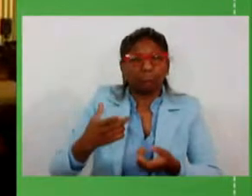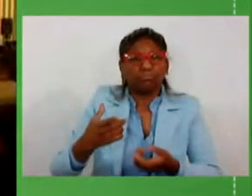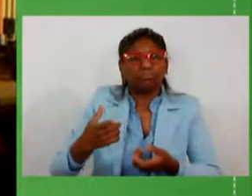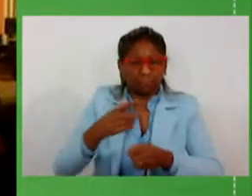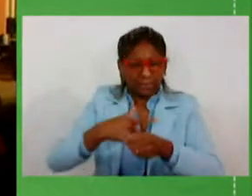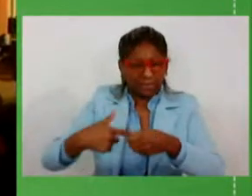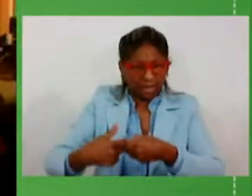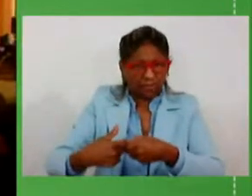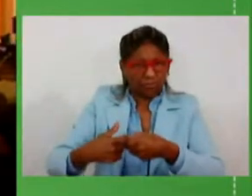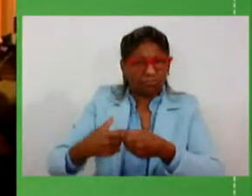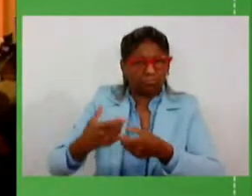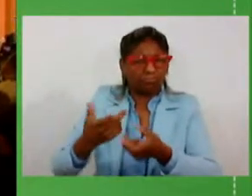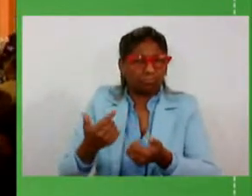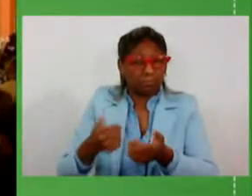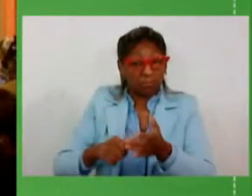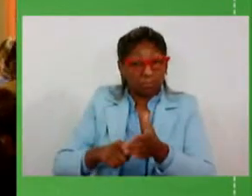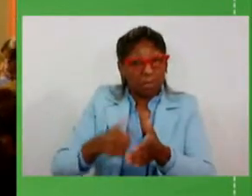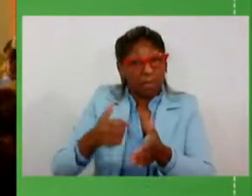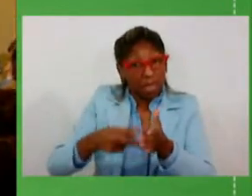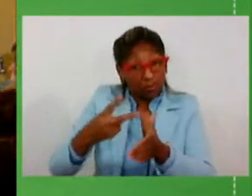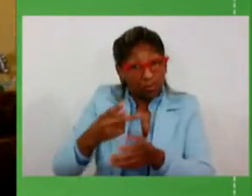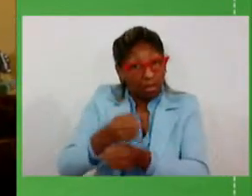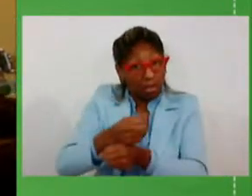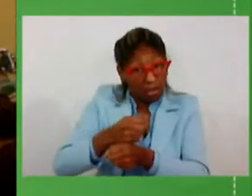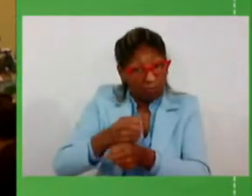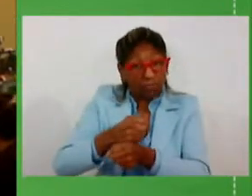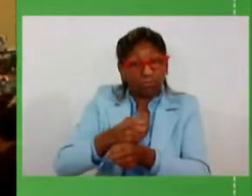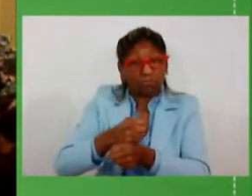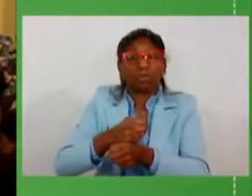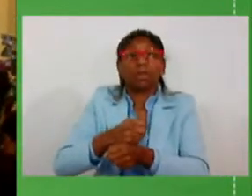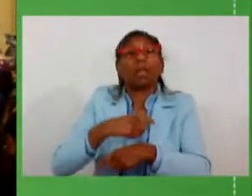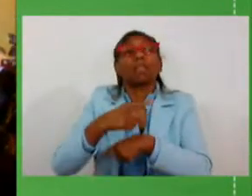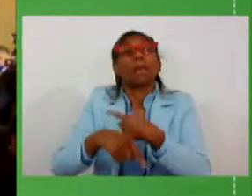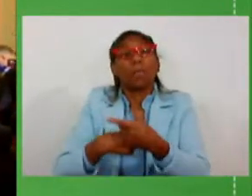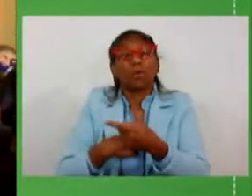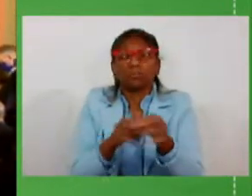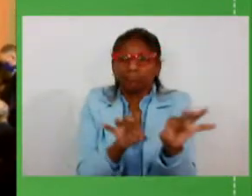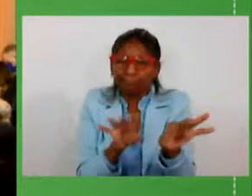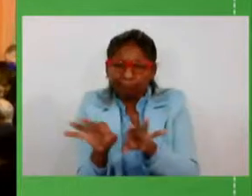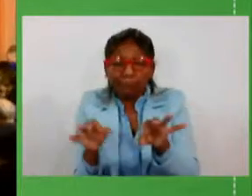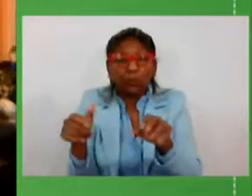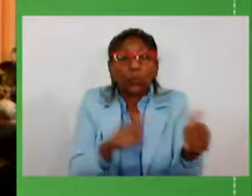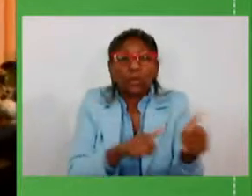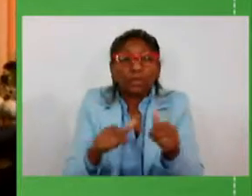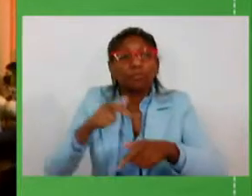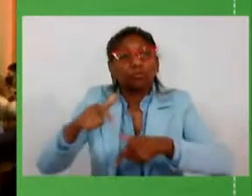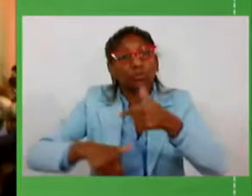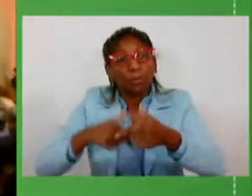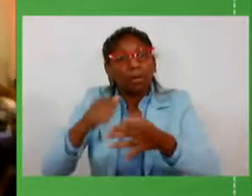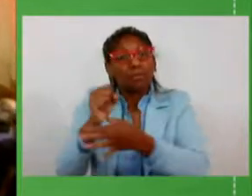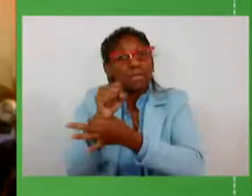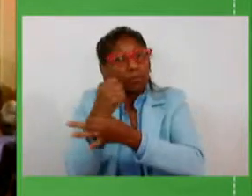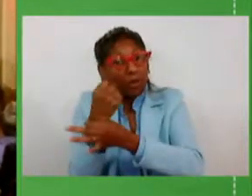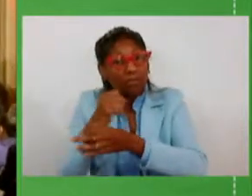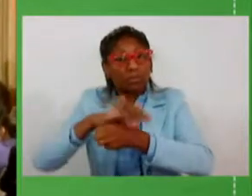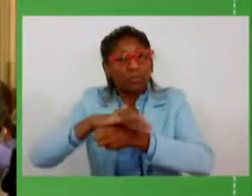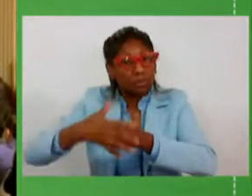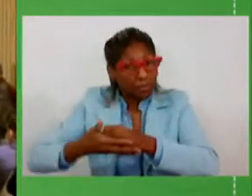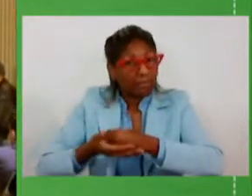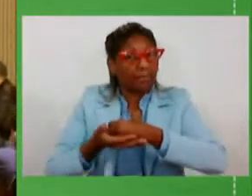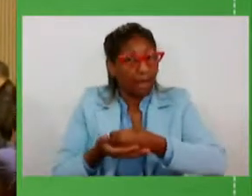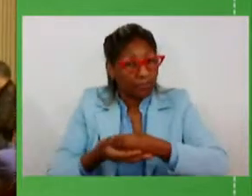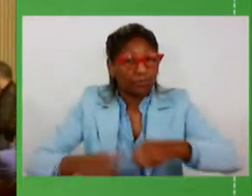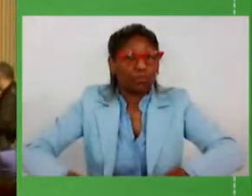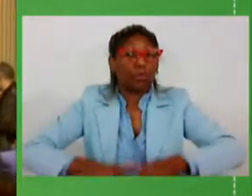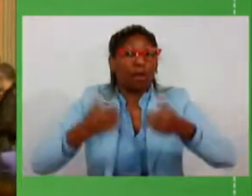priorizadas nos primeiros anos, indicadores de desempenho, as qualidades dos serviços, segurança e sustentabilidade, melhoria das